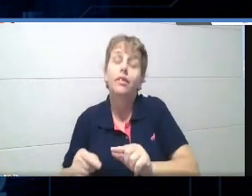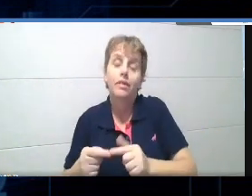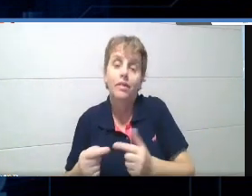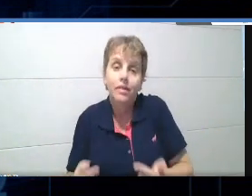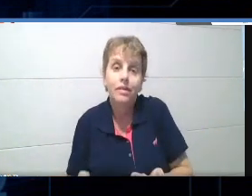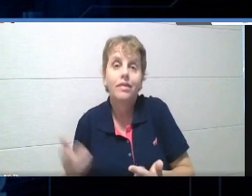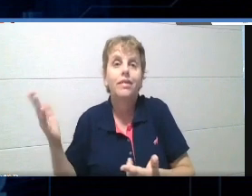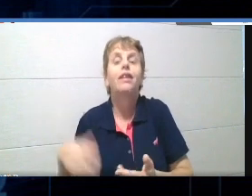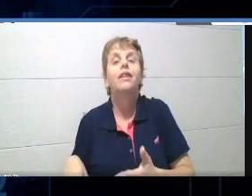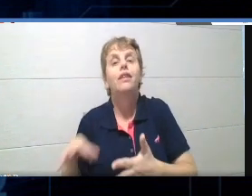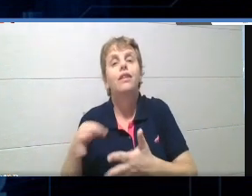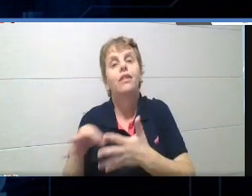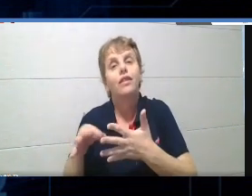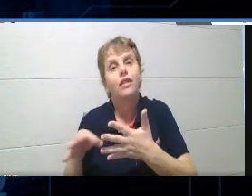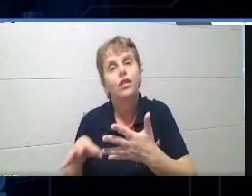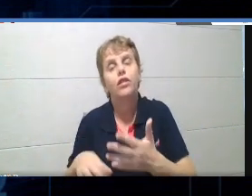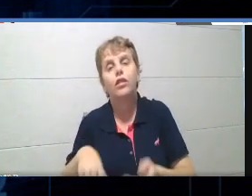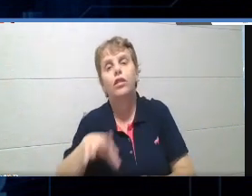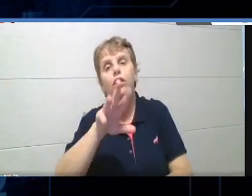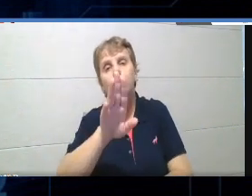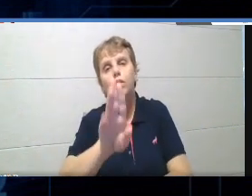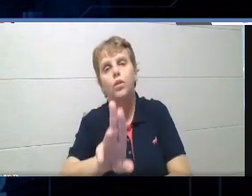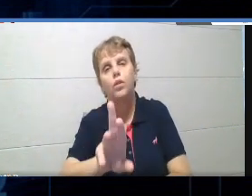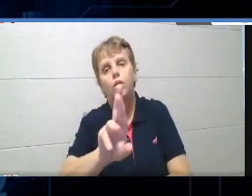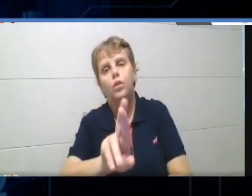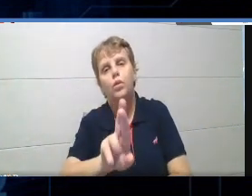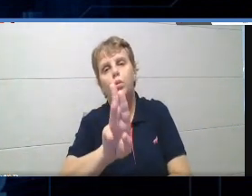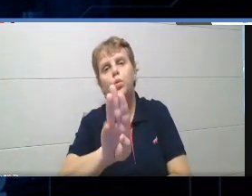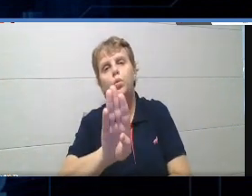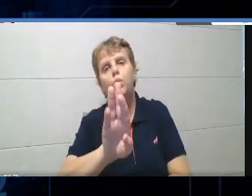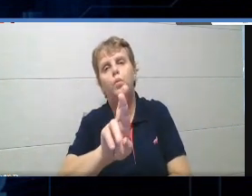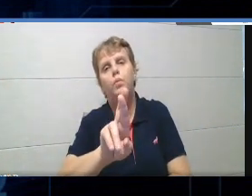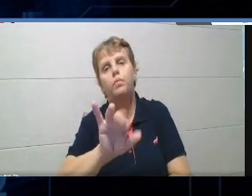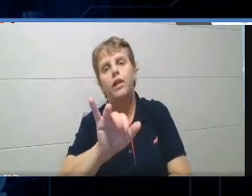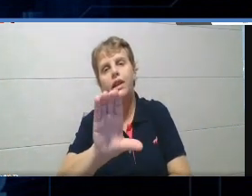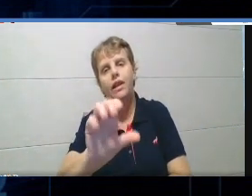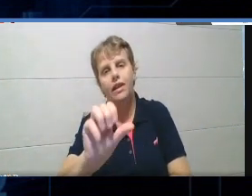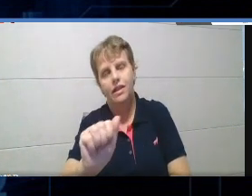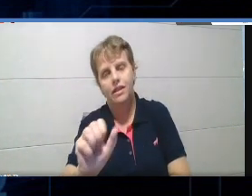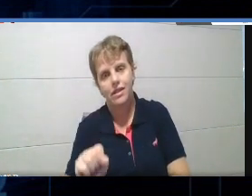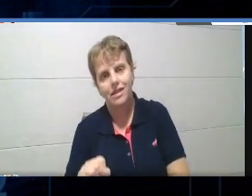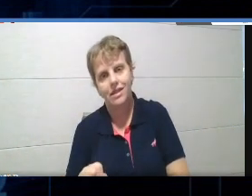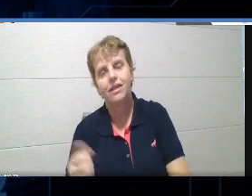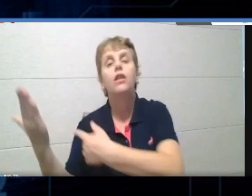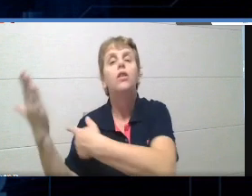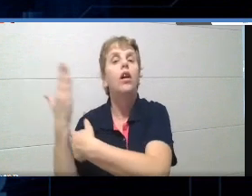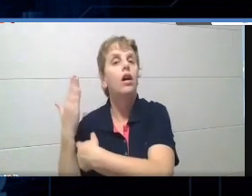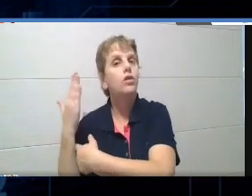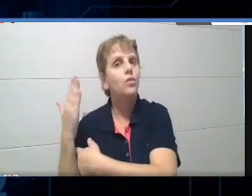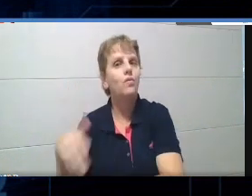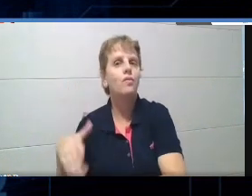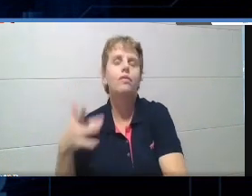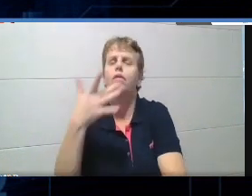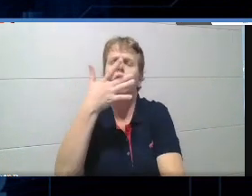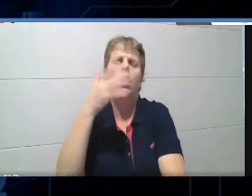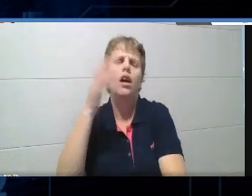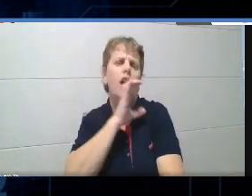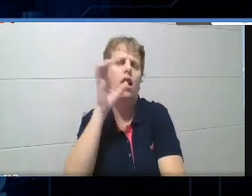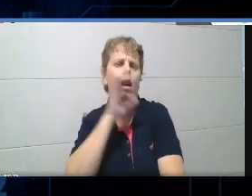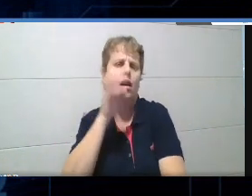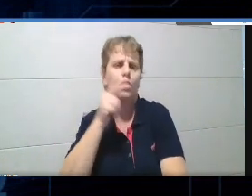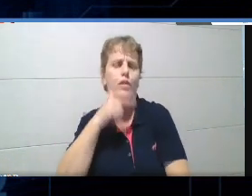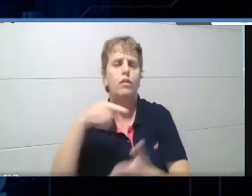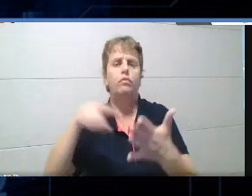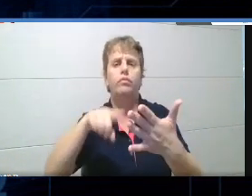as rubricas, que facilitam muito a vida da gente na hora de corrigir, então, um podcast, cara, eles levaram um tempão pra